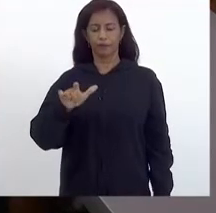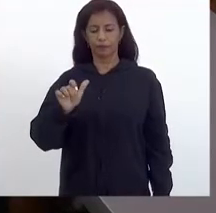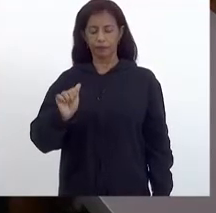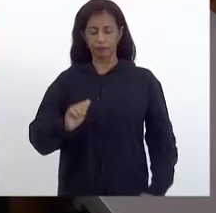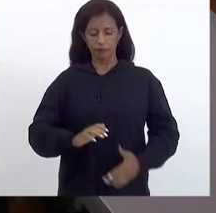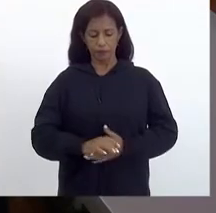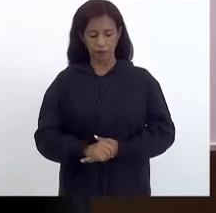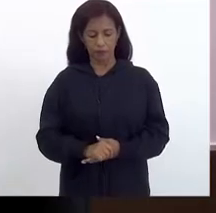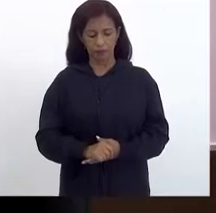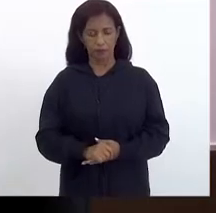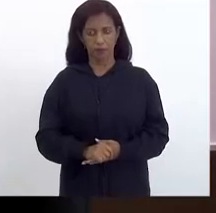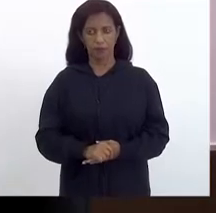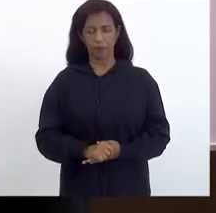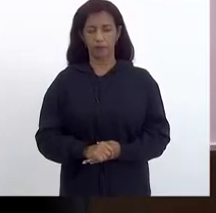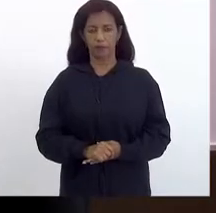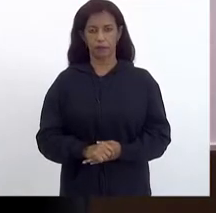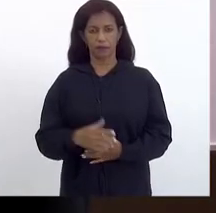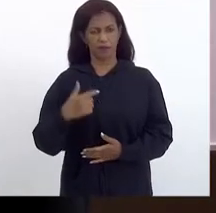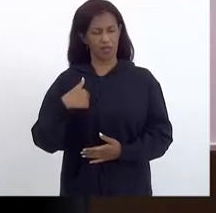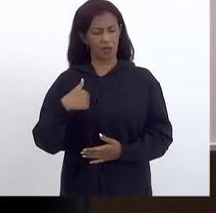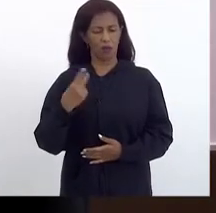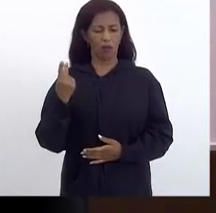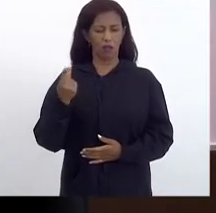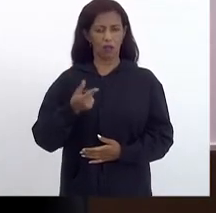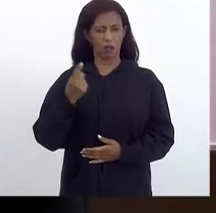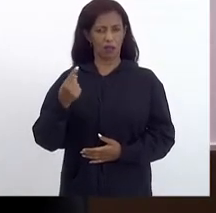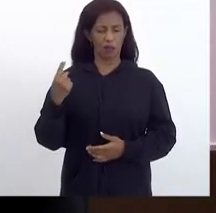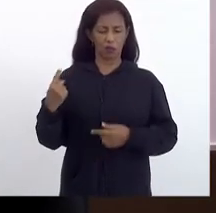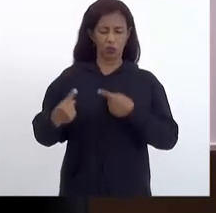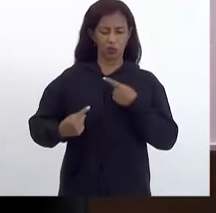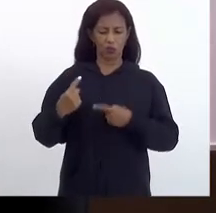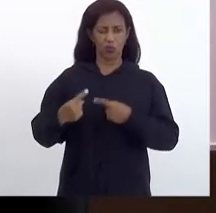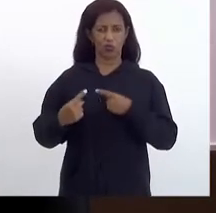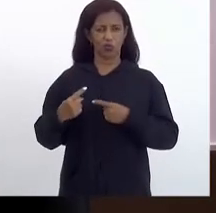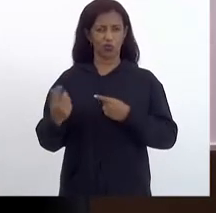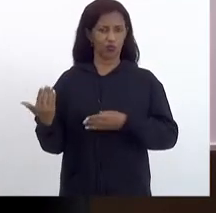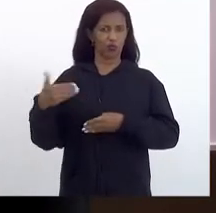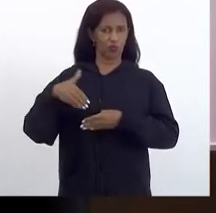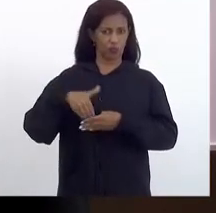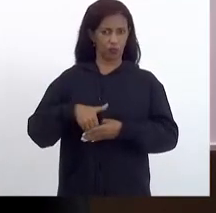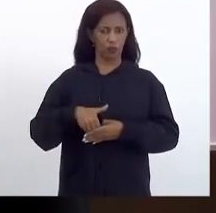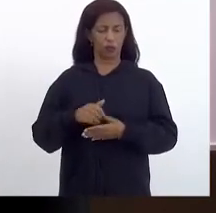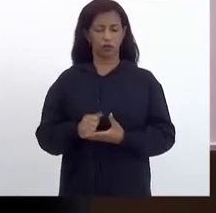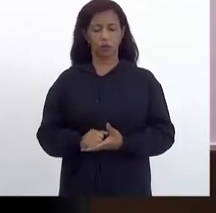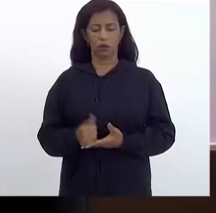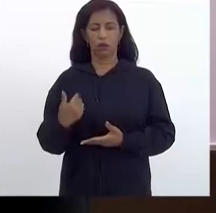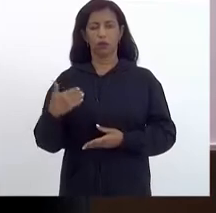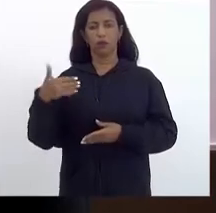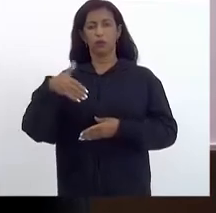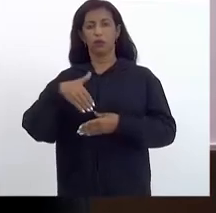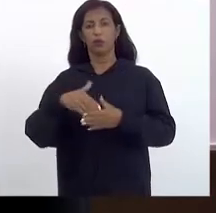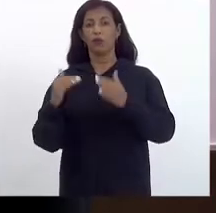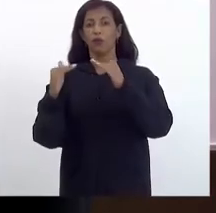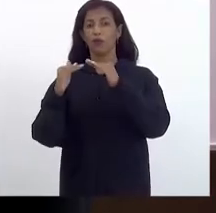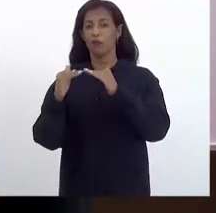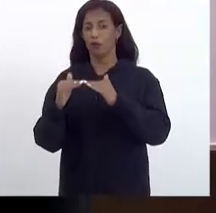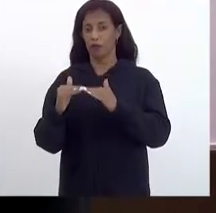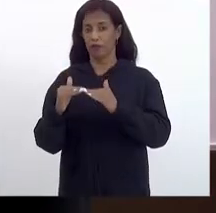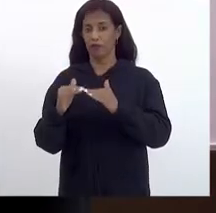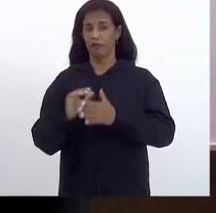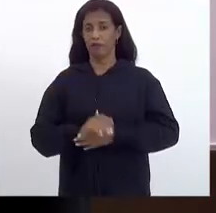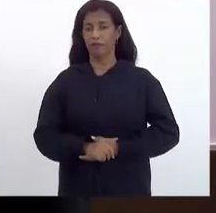eu... Há tempo que discuto, já voto. Estou votando favorável